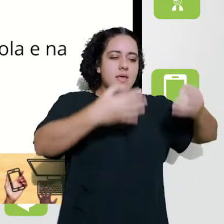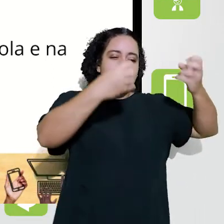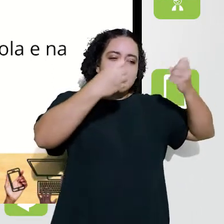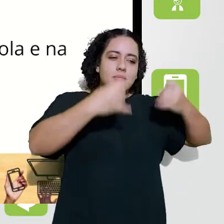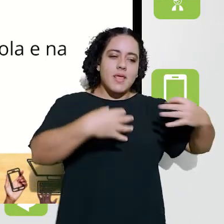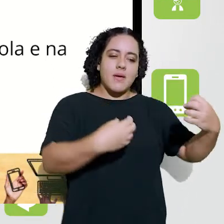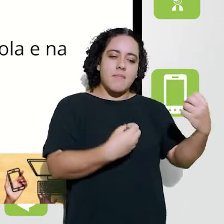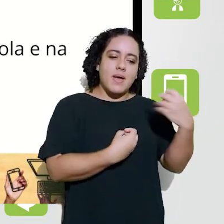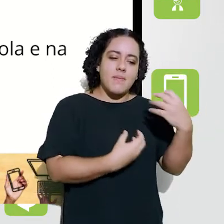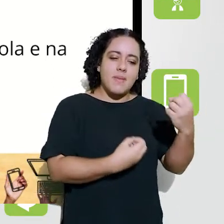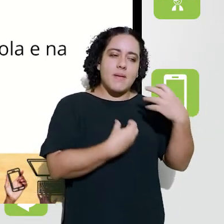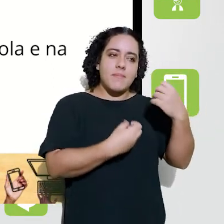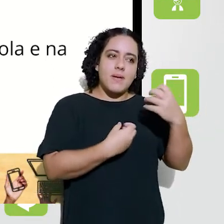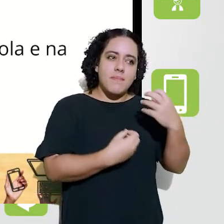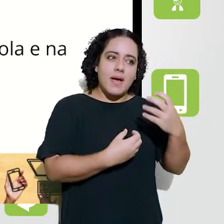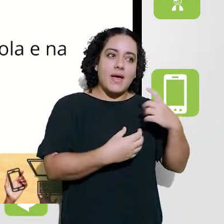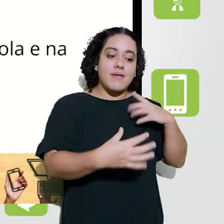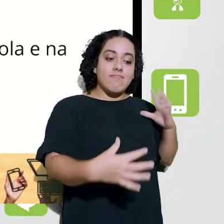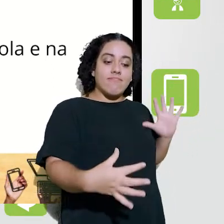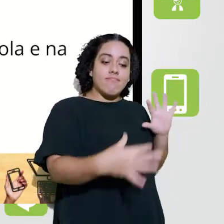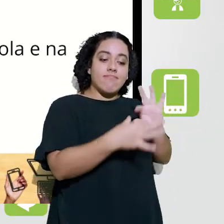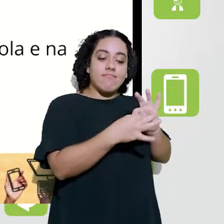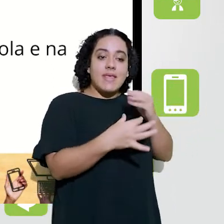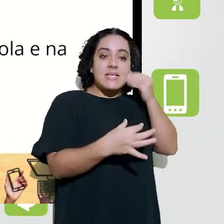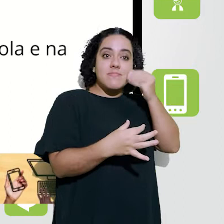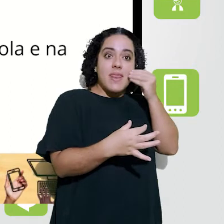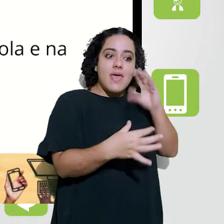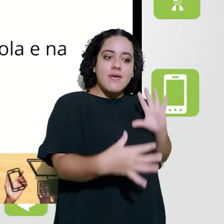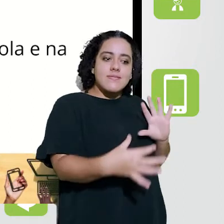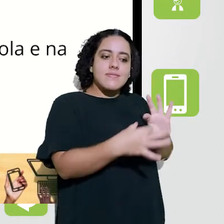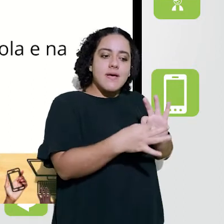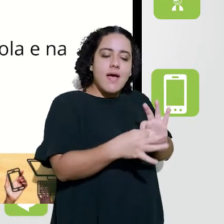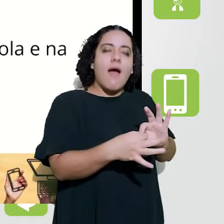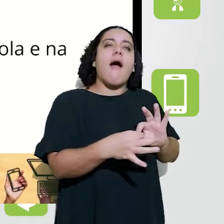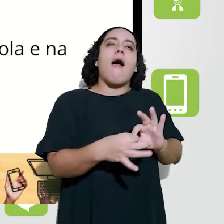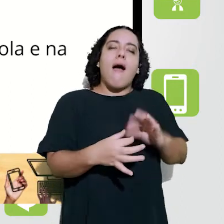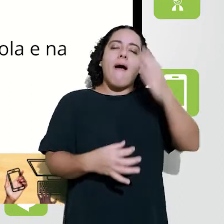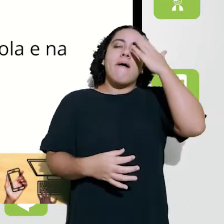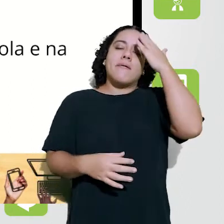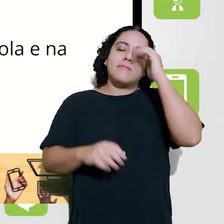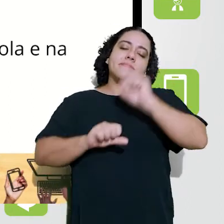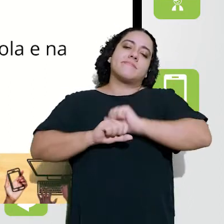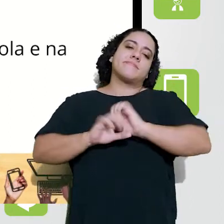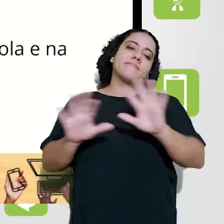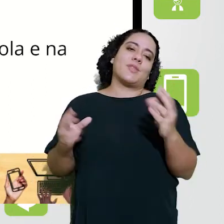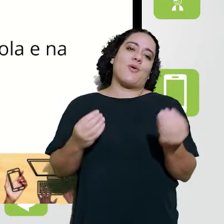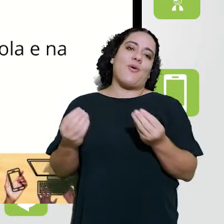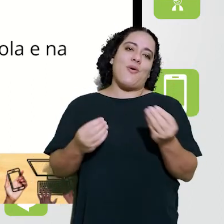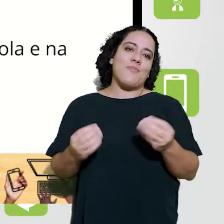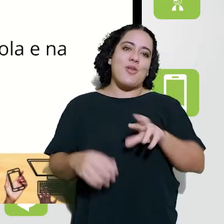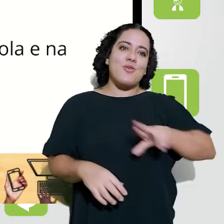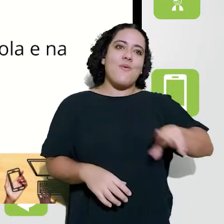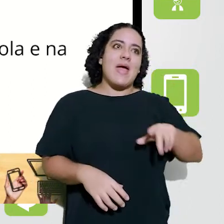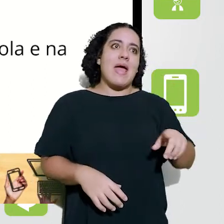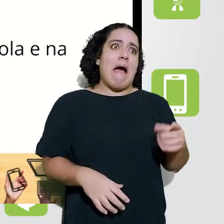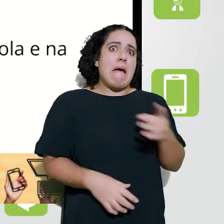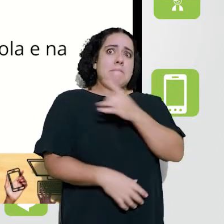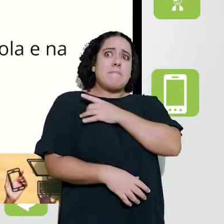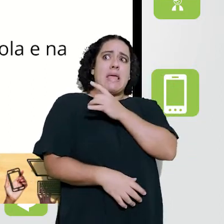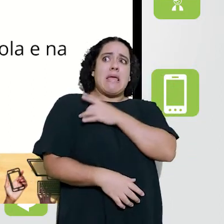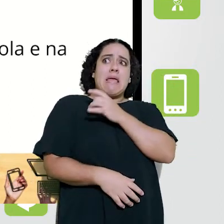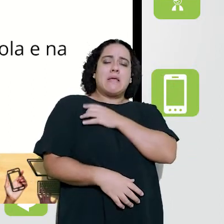que sentam conosco e nos explicam e tratam, a partir daquilo que a gente já sabe, tudo isso deixa de ser algo tão